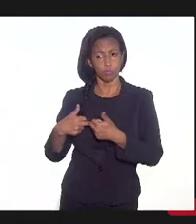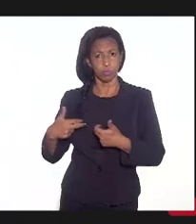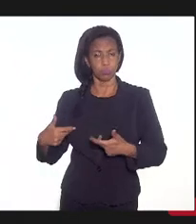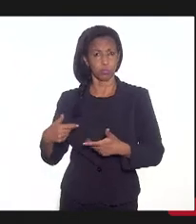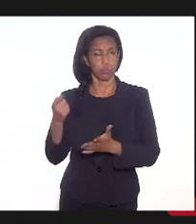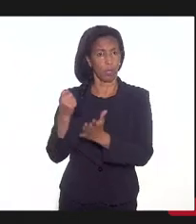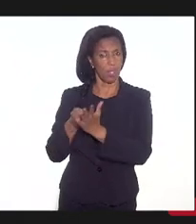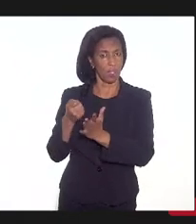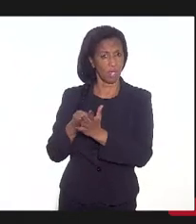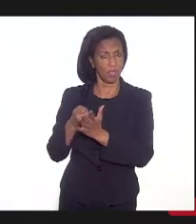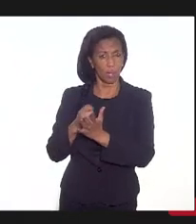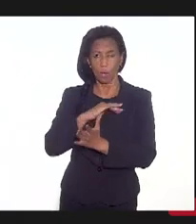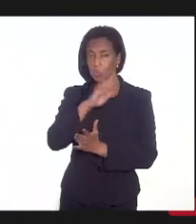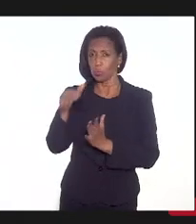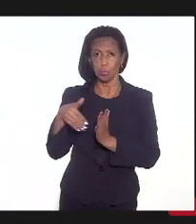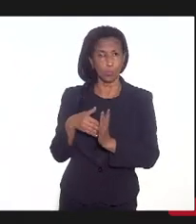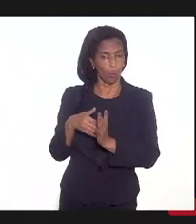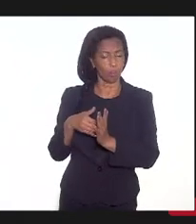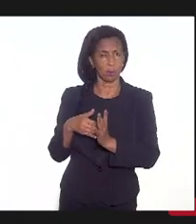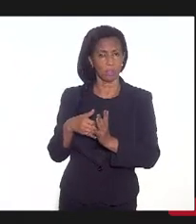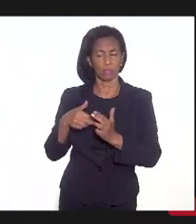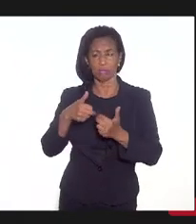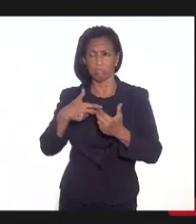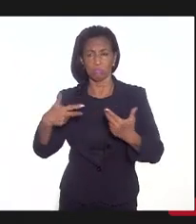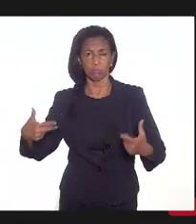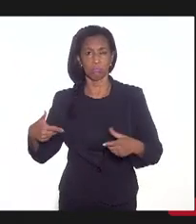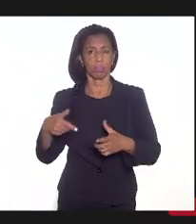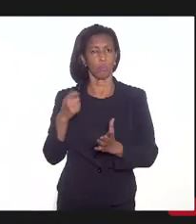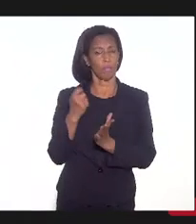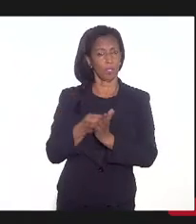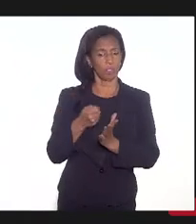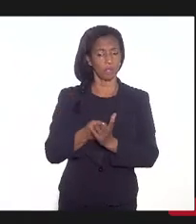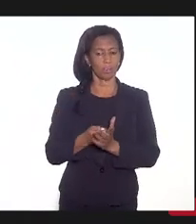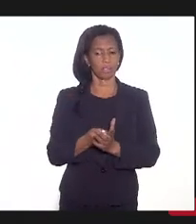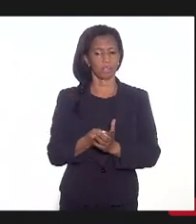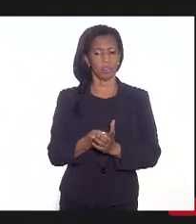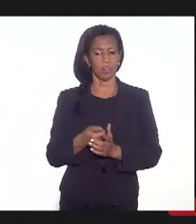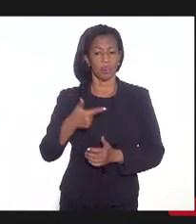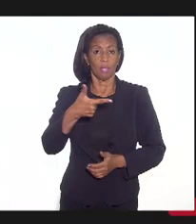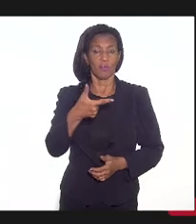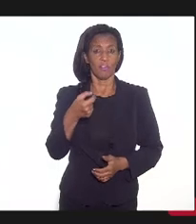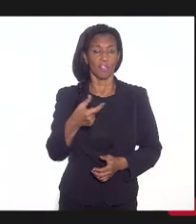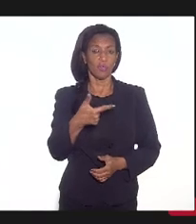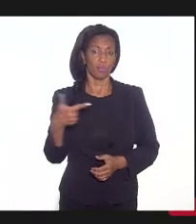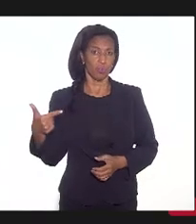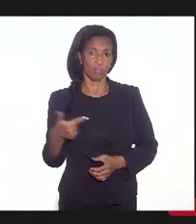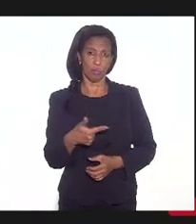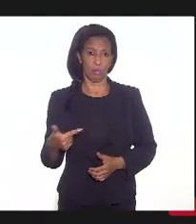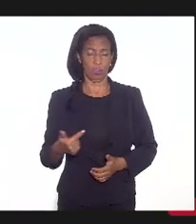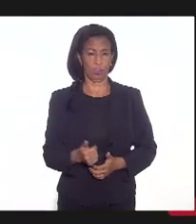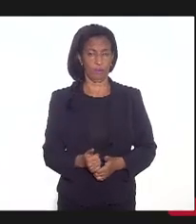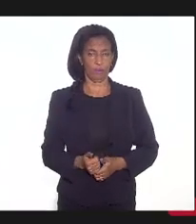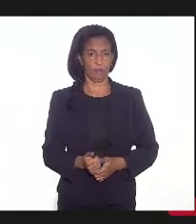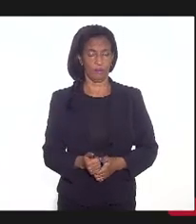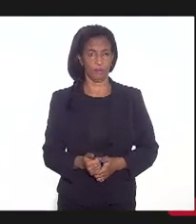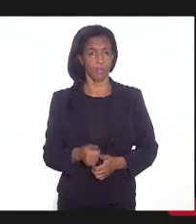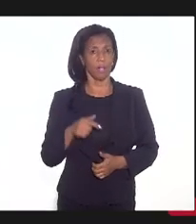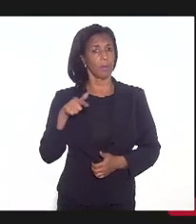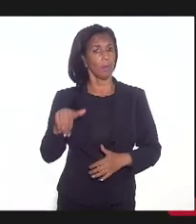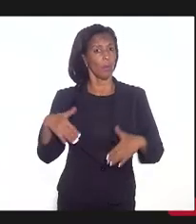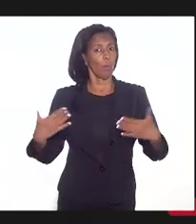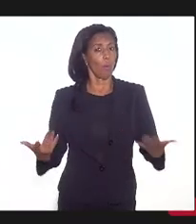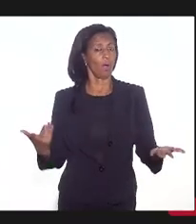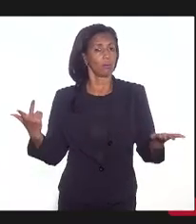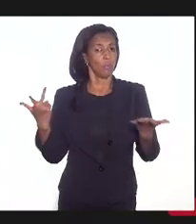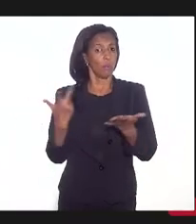e todos os aspectos de receita e despesa para 2022, para que, quando